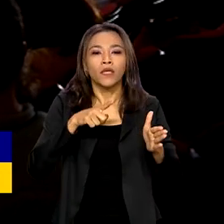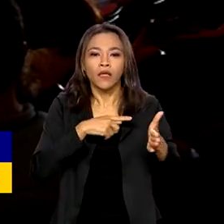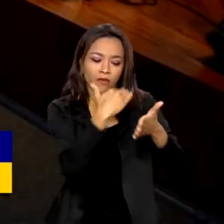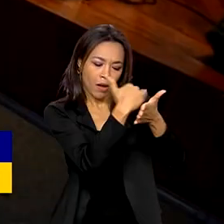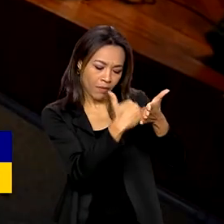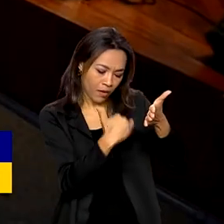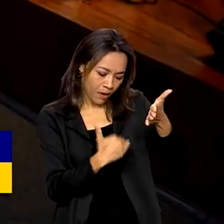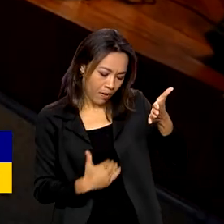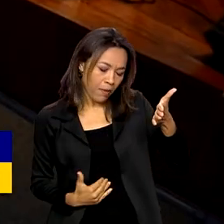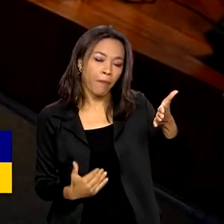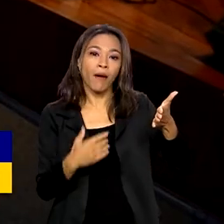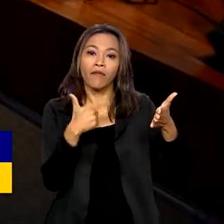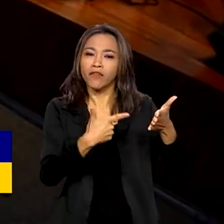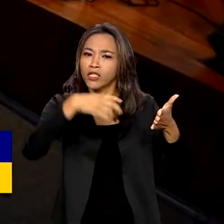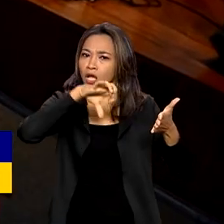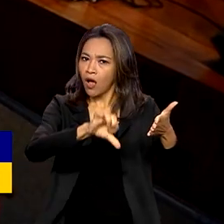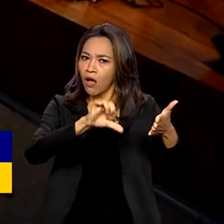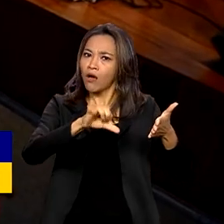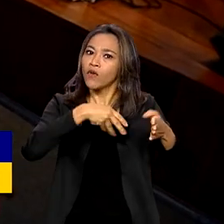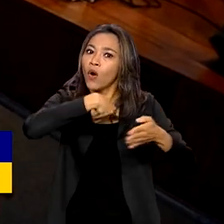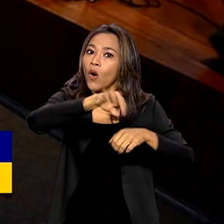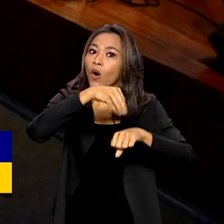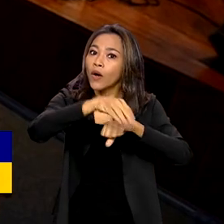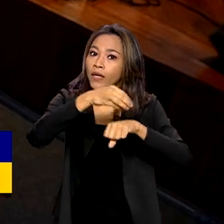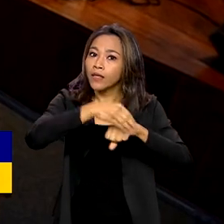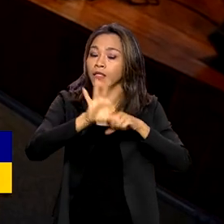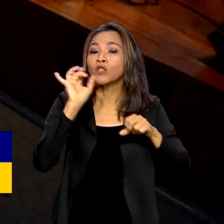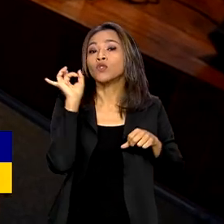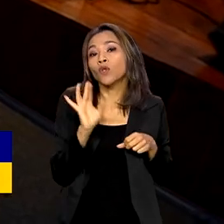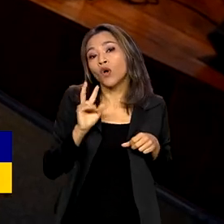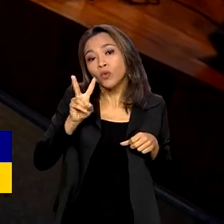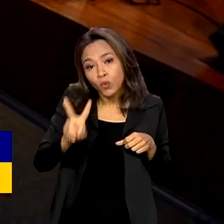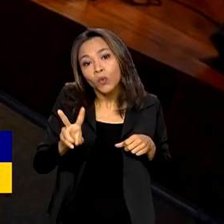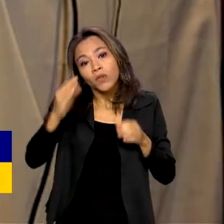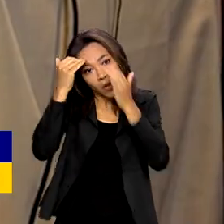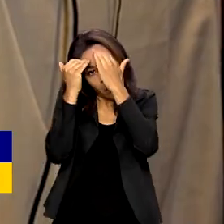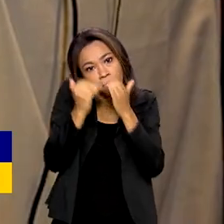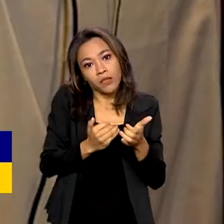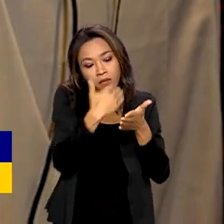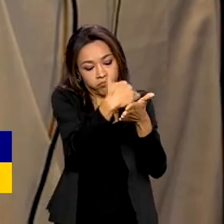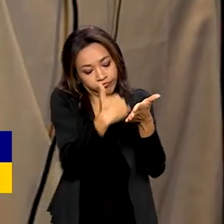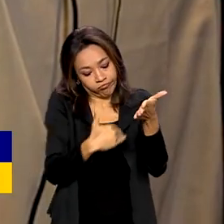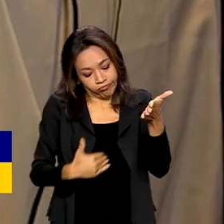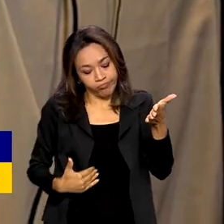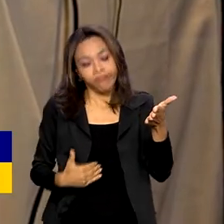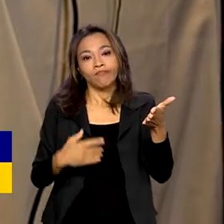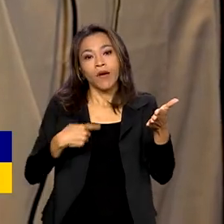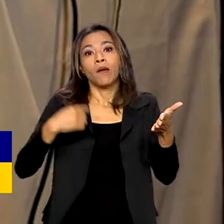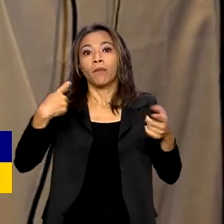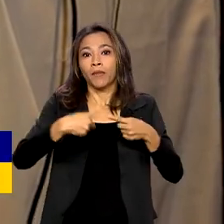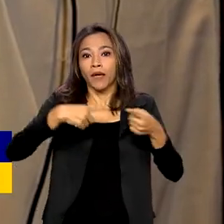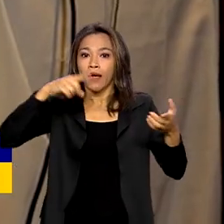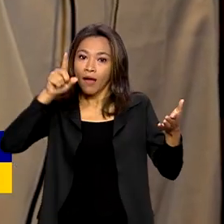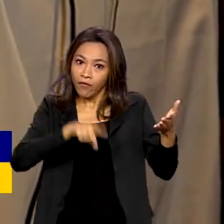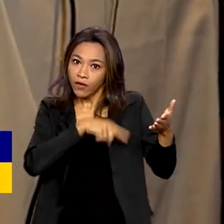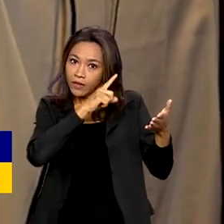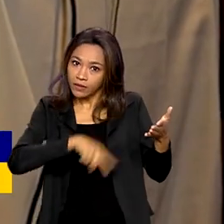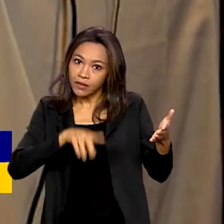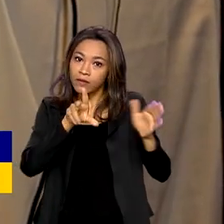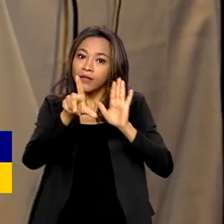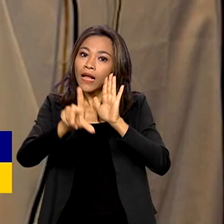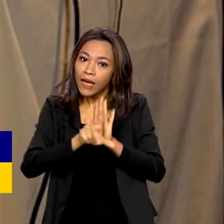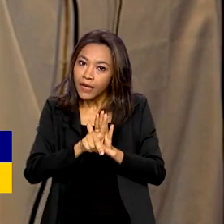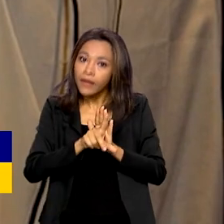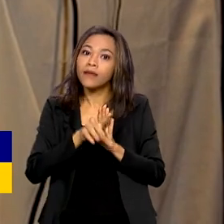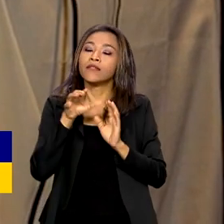brasileiro. Mas apenas duas orientações foram plenamente cumpridas, a revogação da Lei de Segurança Nacional e